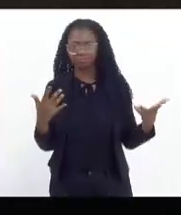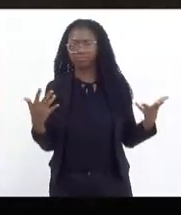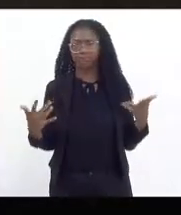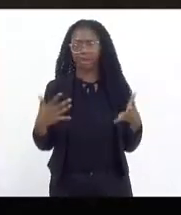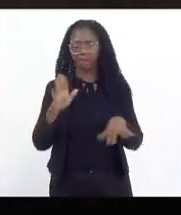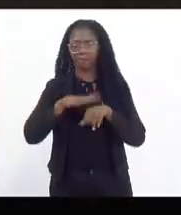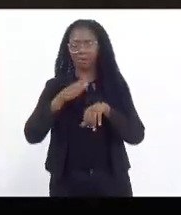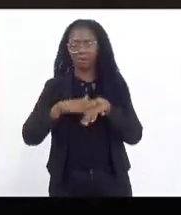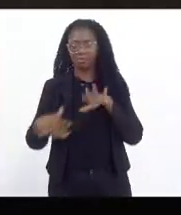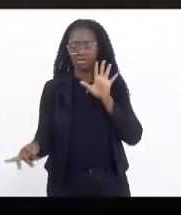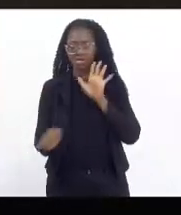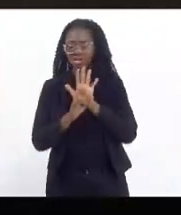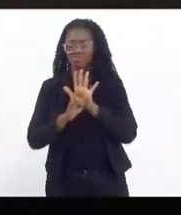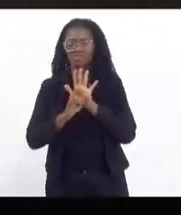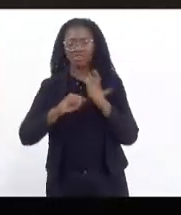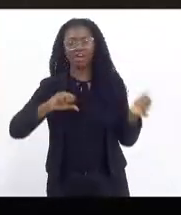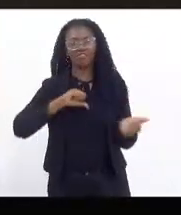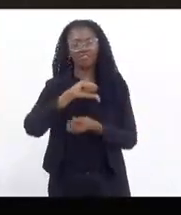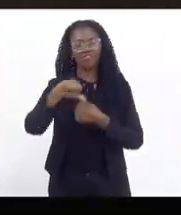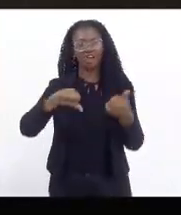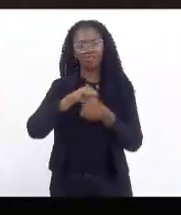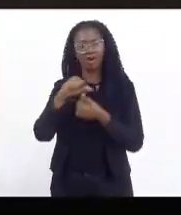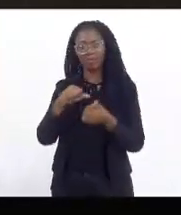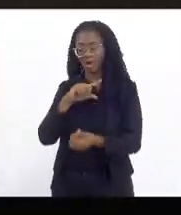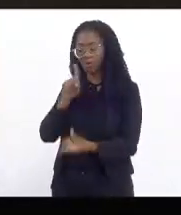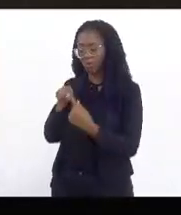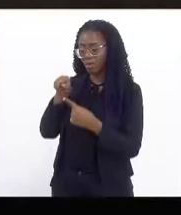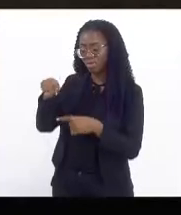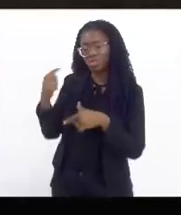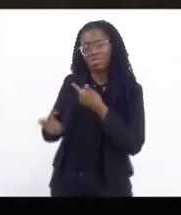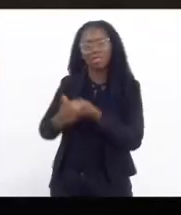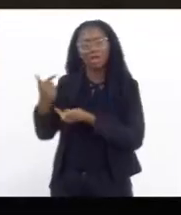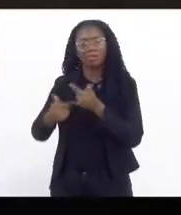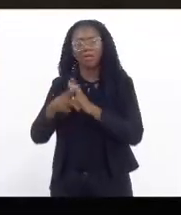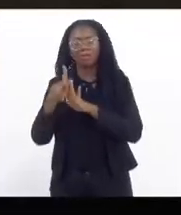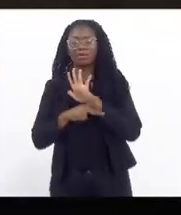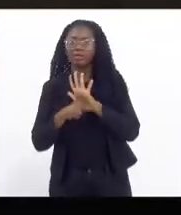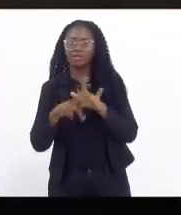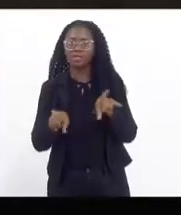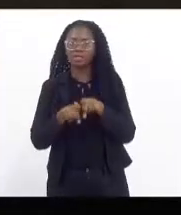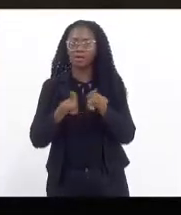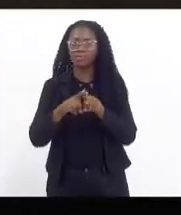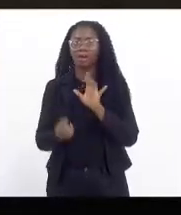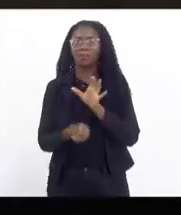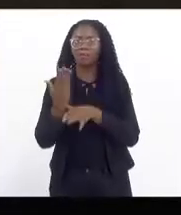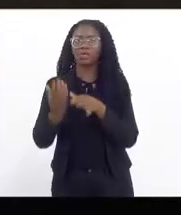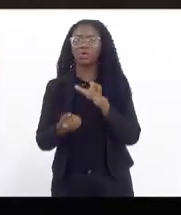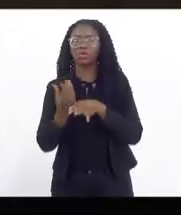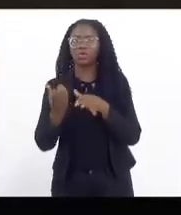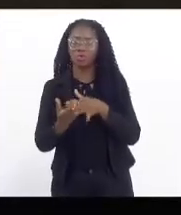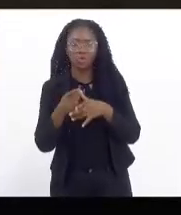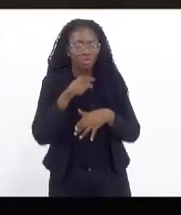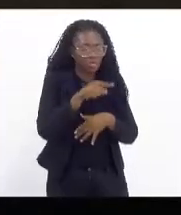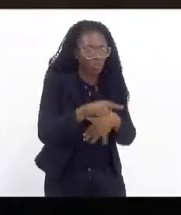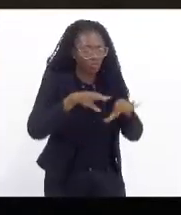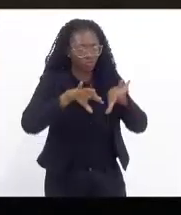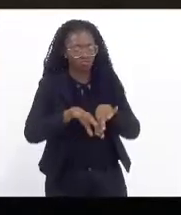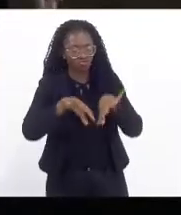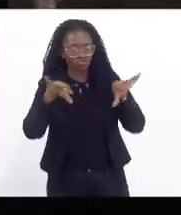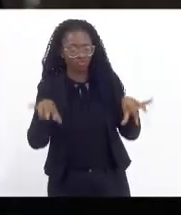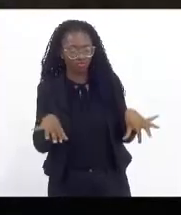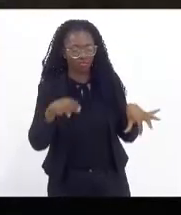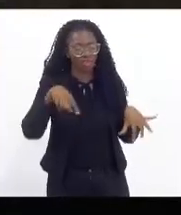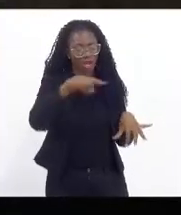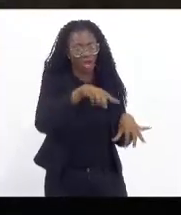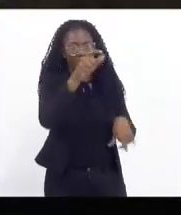identidade a partir do trabalho naquele projeto e a produção ali, por um lado, ela é dividida entre os